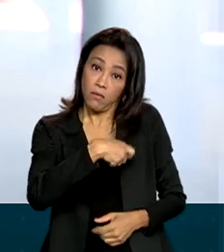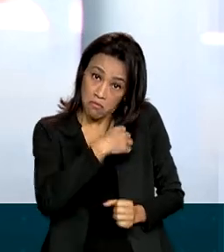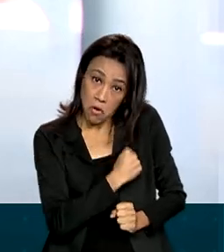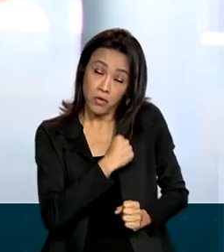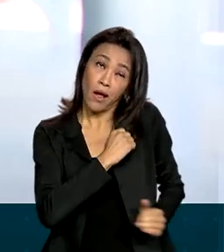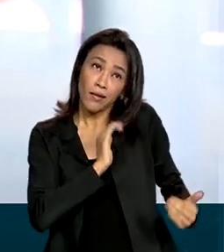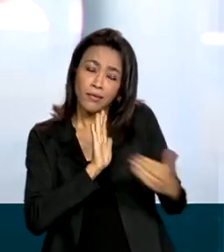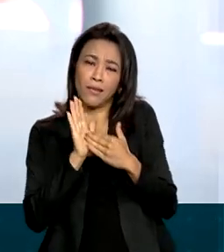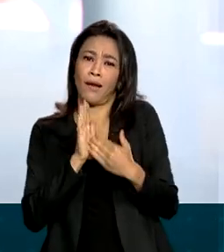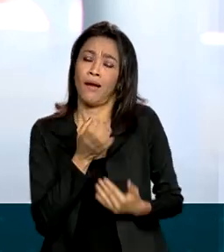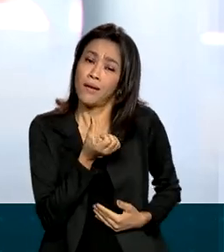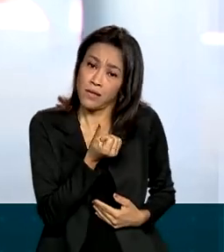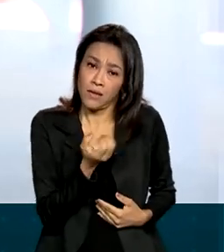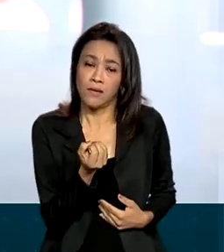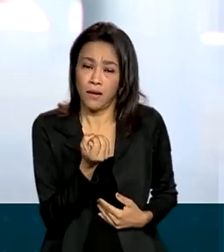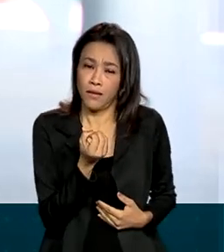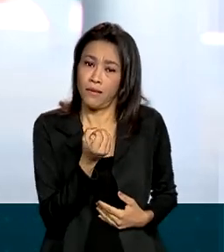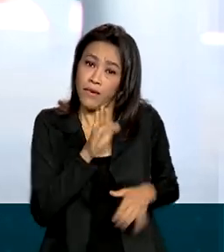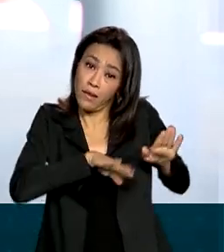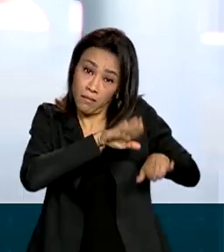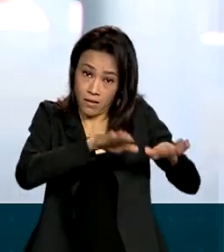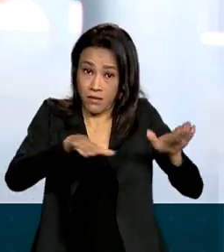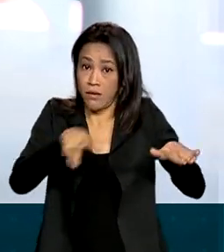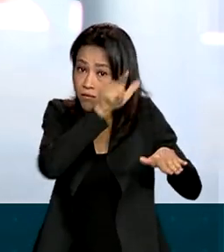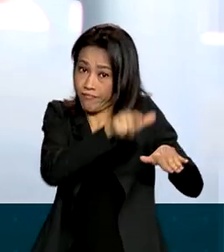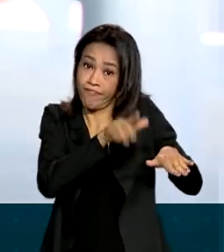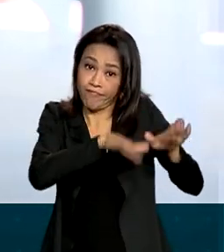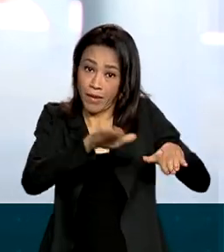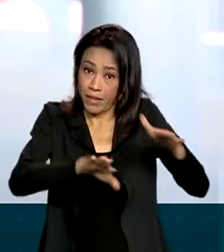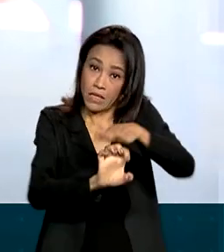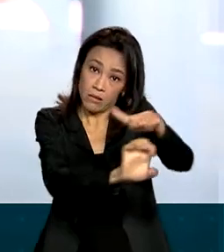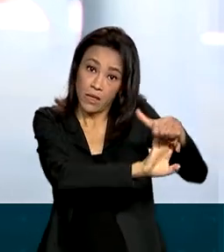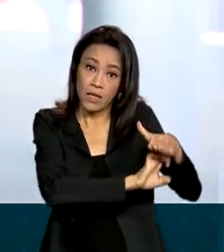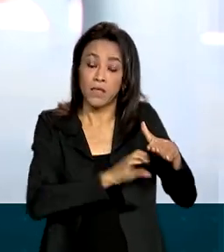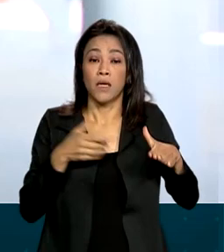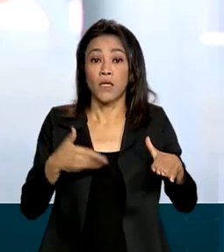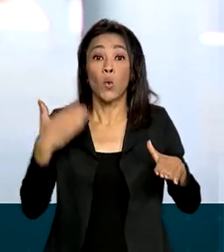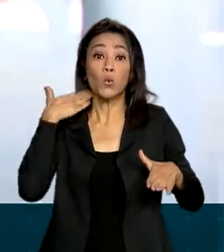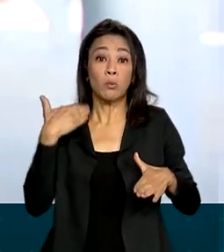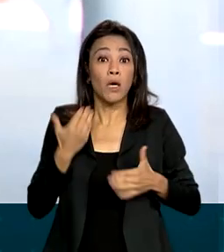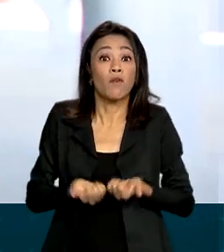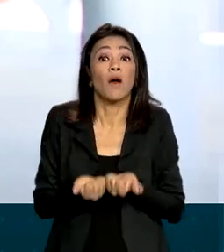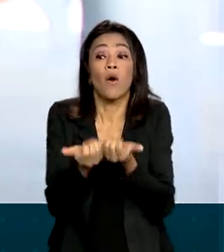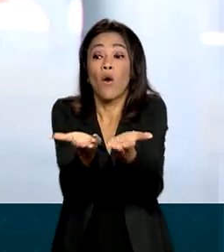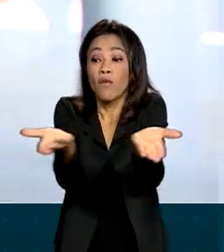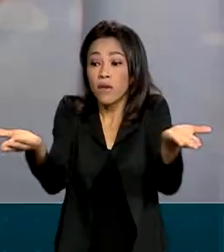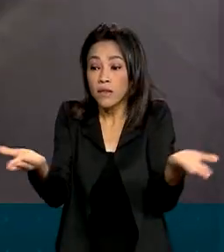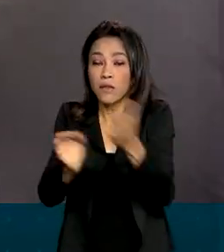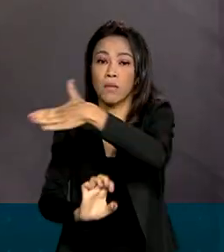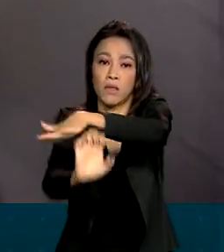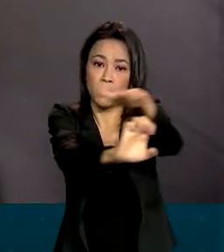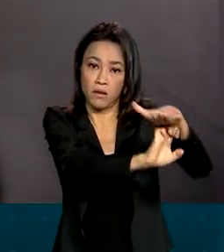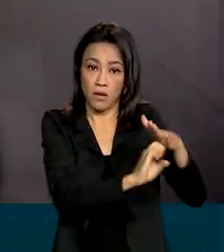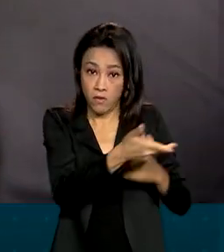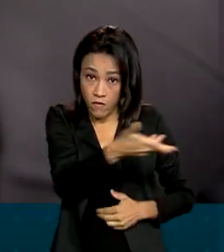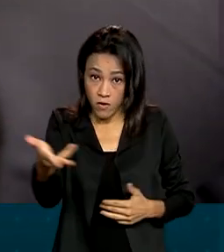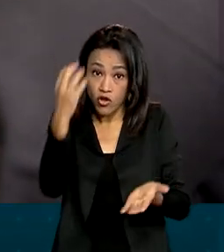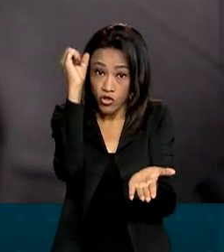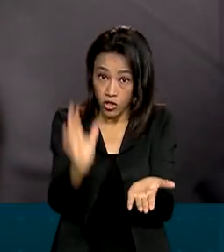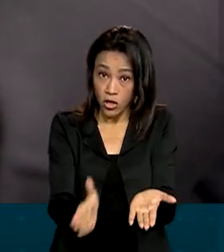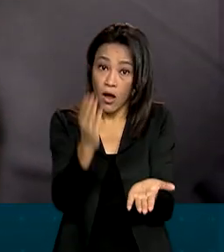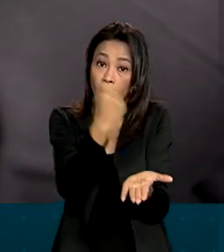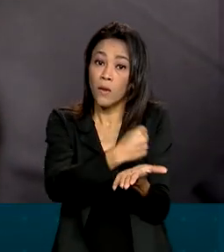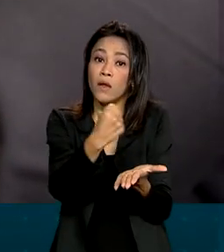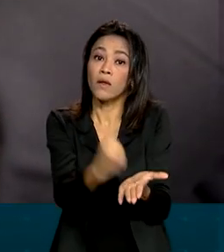a 60 em alguns casos. Os bancos vão poder ofertar essa prorrogação para as empresas que já contrataram o Pronamp com